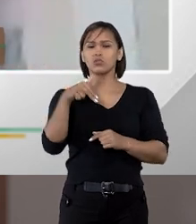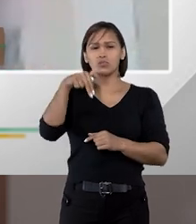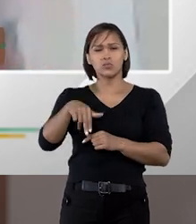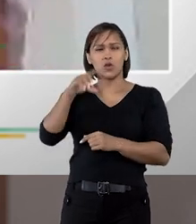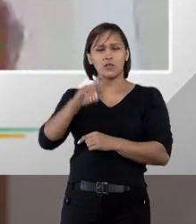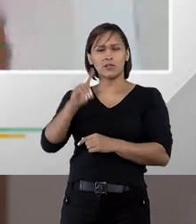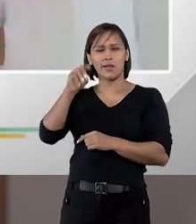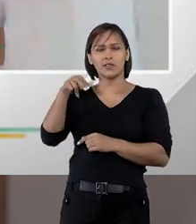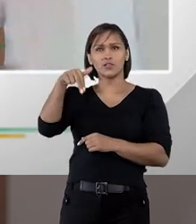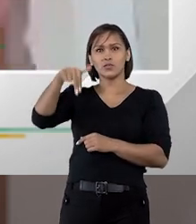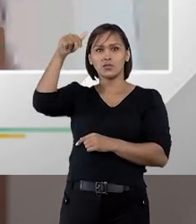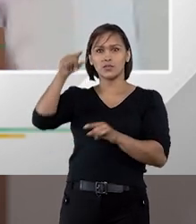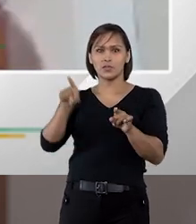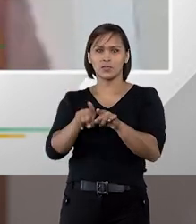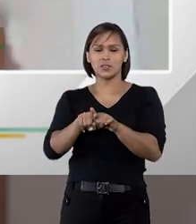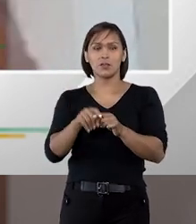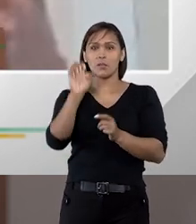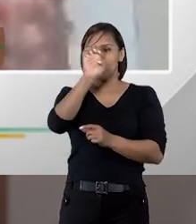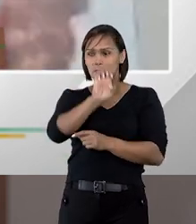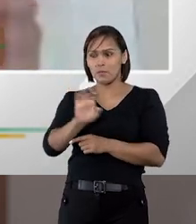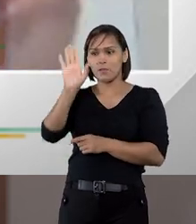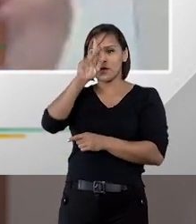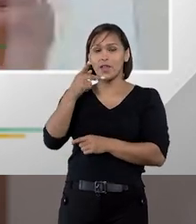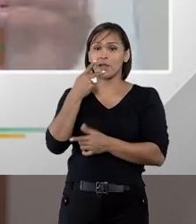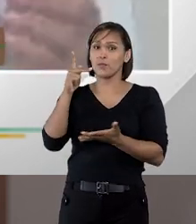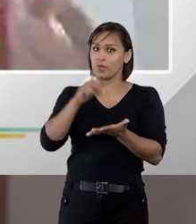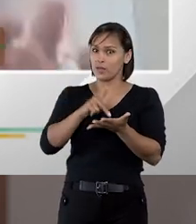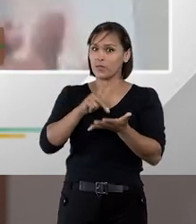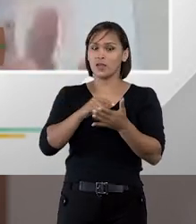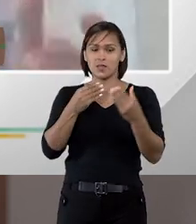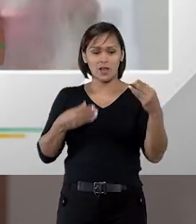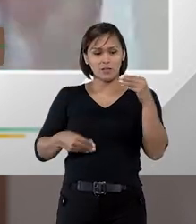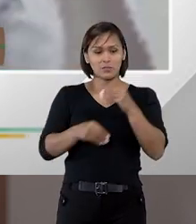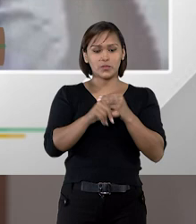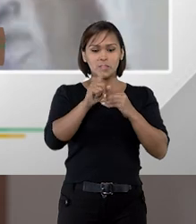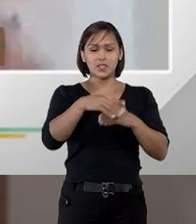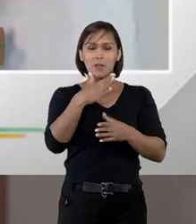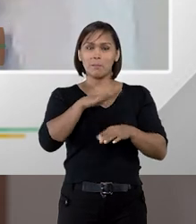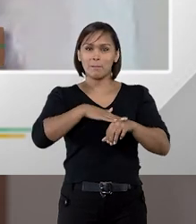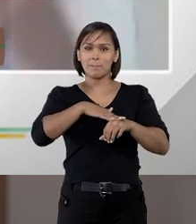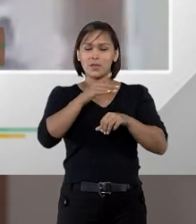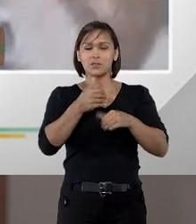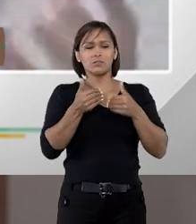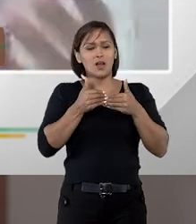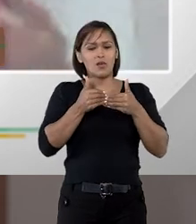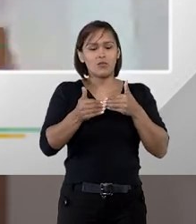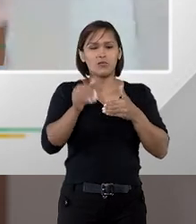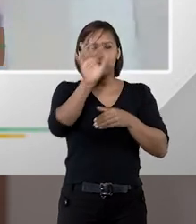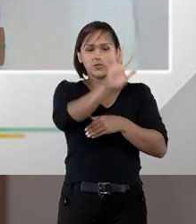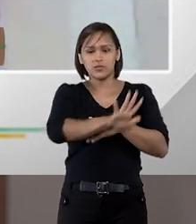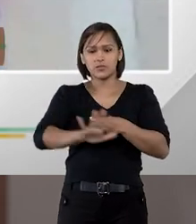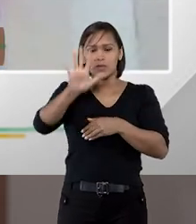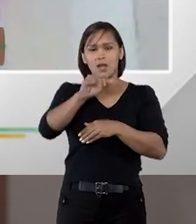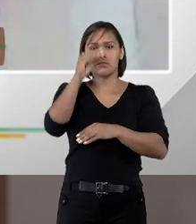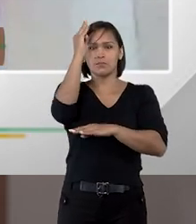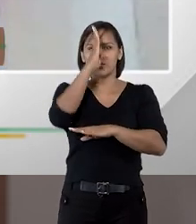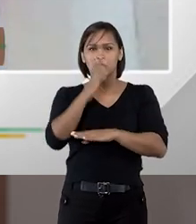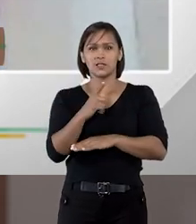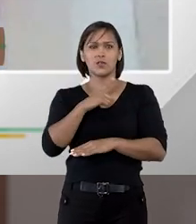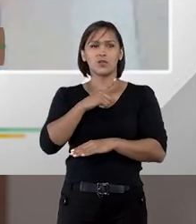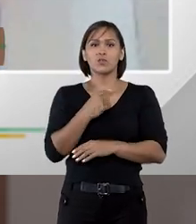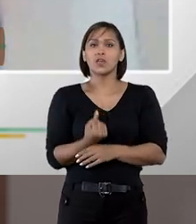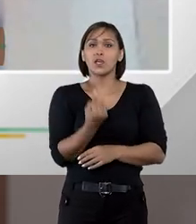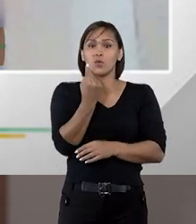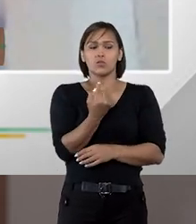interior do Nordeste, do Norte, e eu estou falando isso porque a minha realidade se aproxima mais daqui, mas isso é o aluno do Brasil inteiro que não